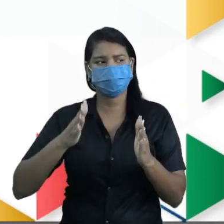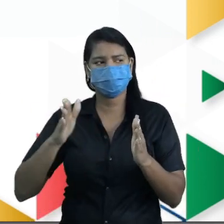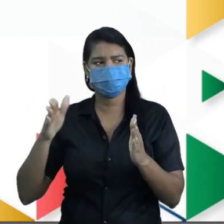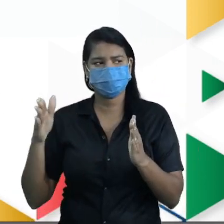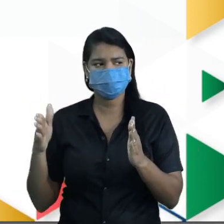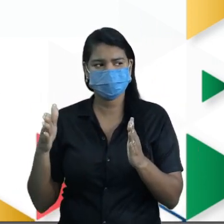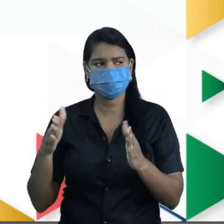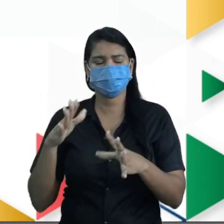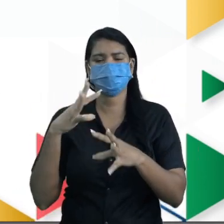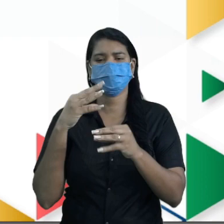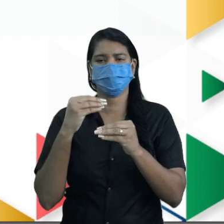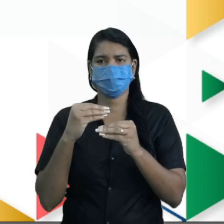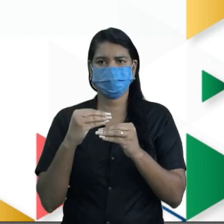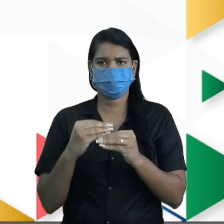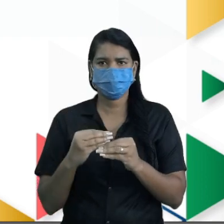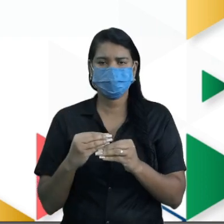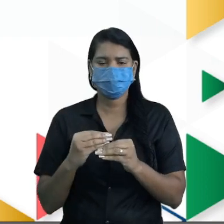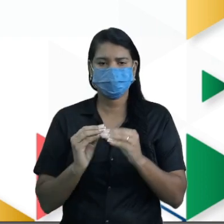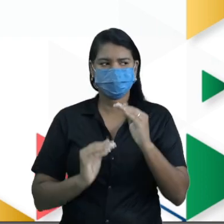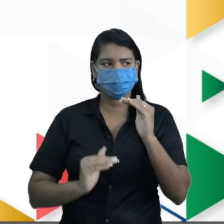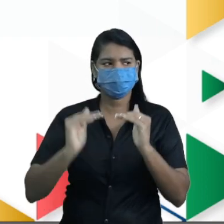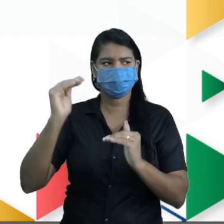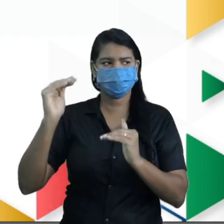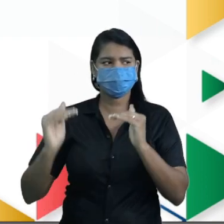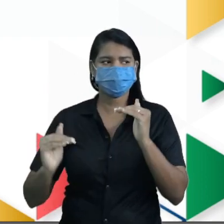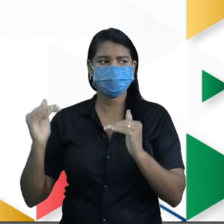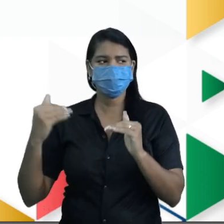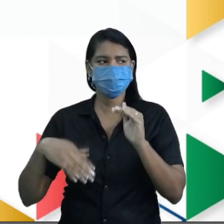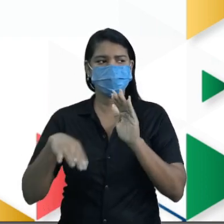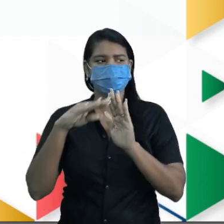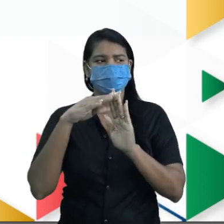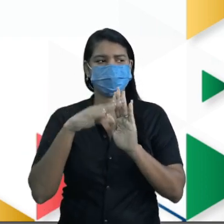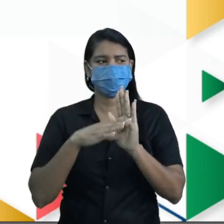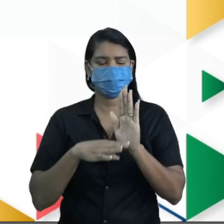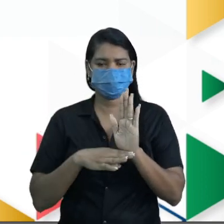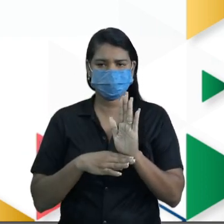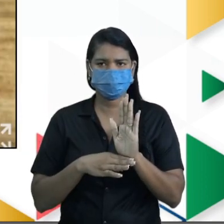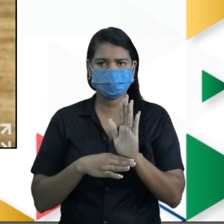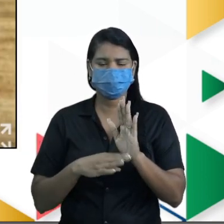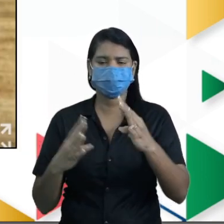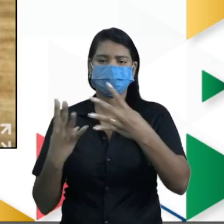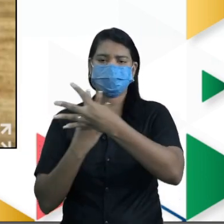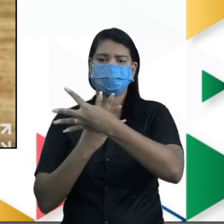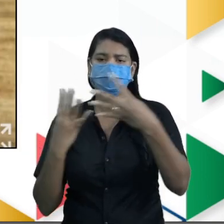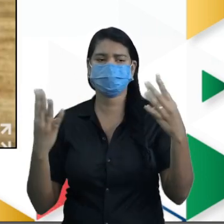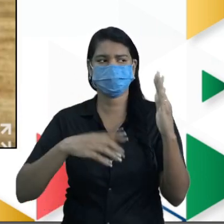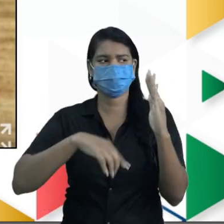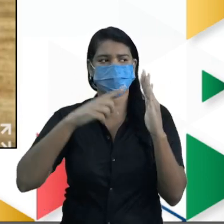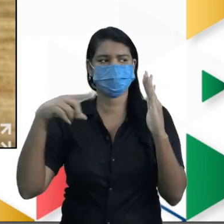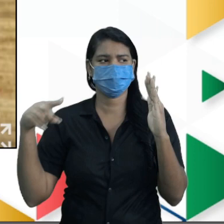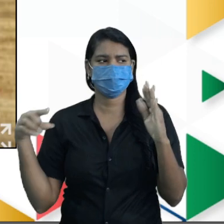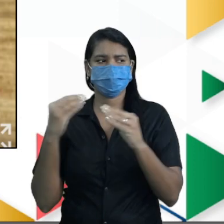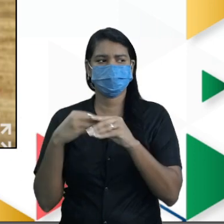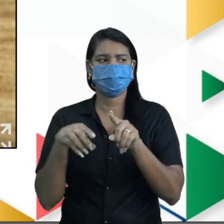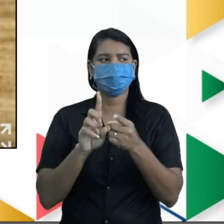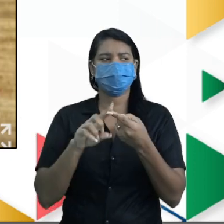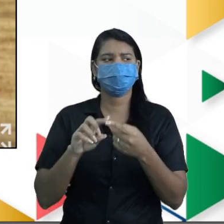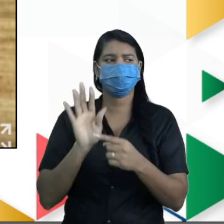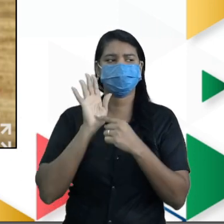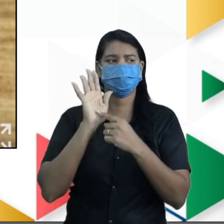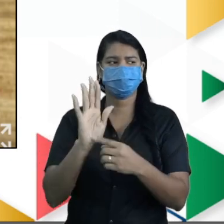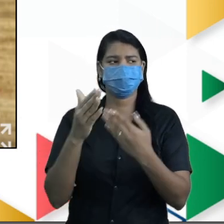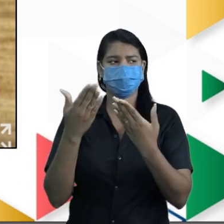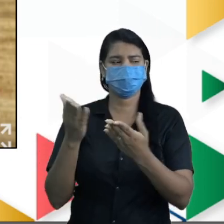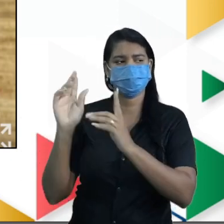parte dos níveis de classificação na tabela ou do gráfico, tá bom? Agora eu vou apresentar pra você,